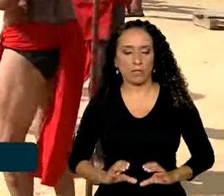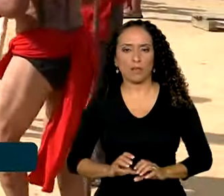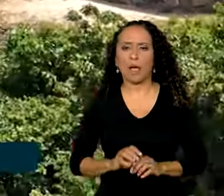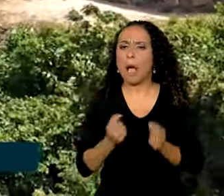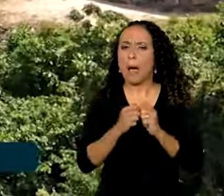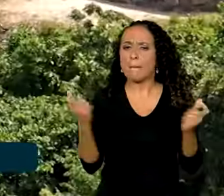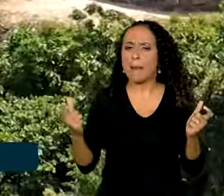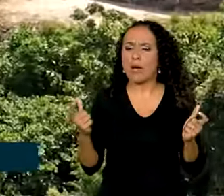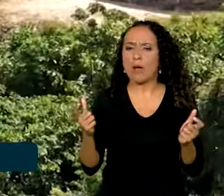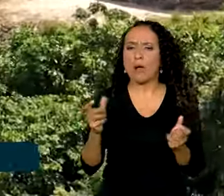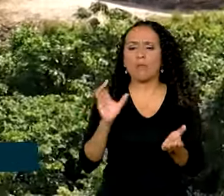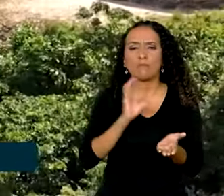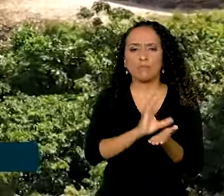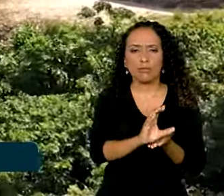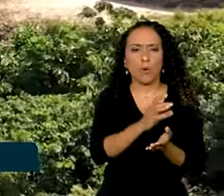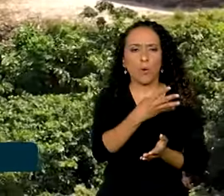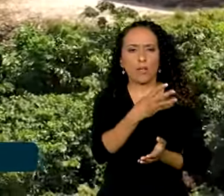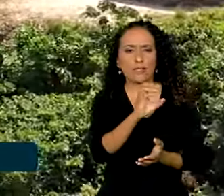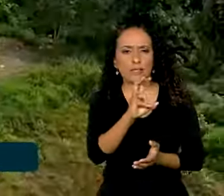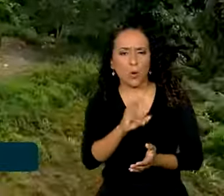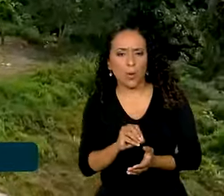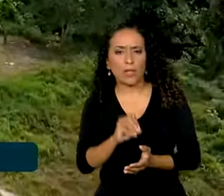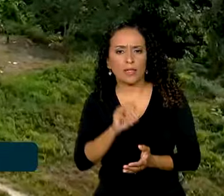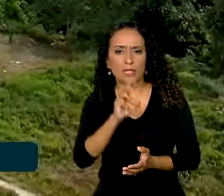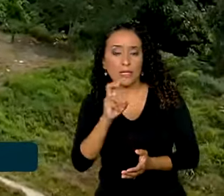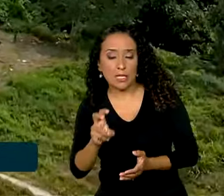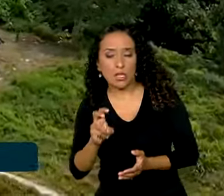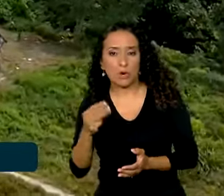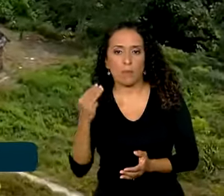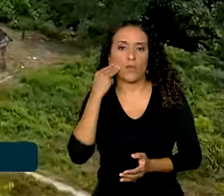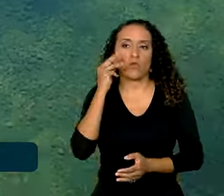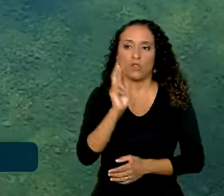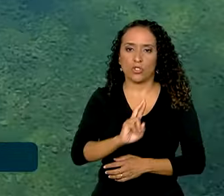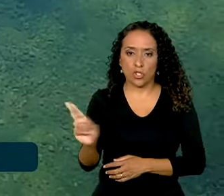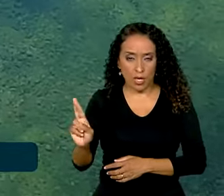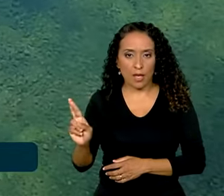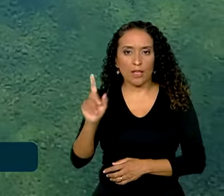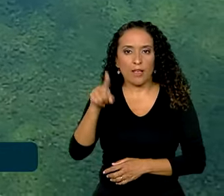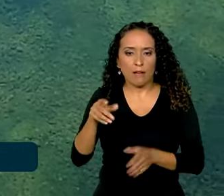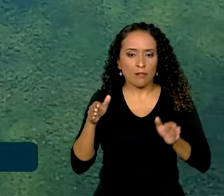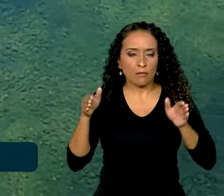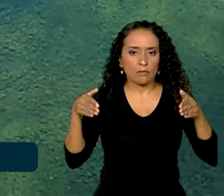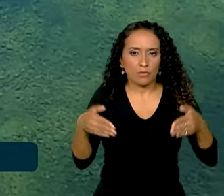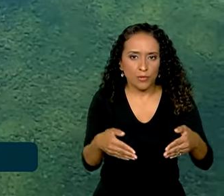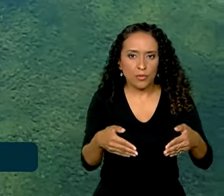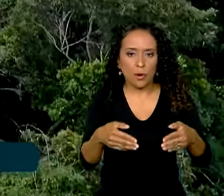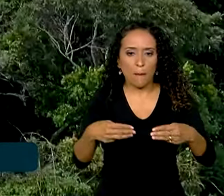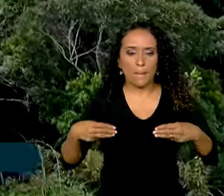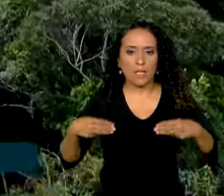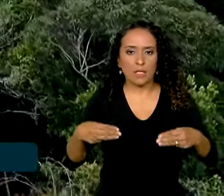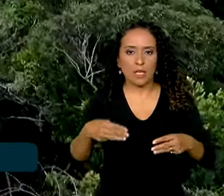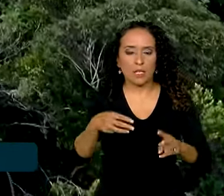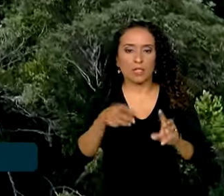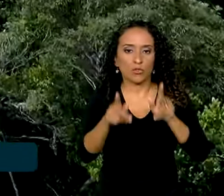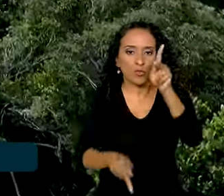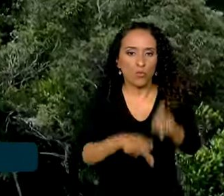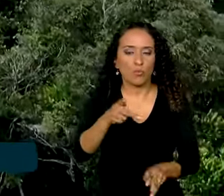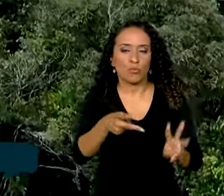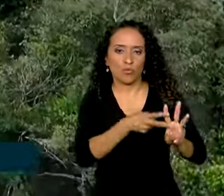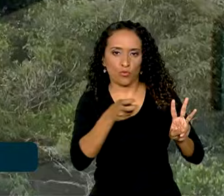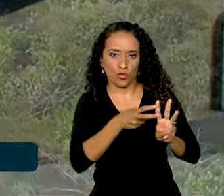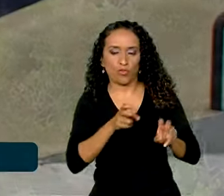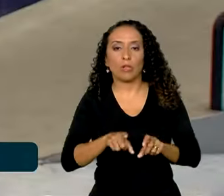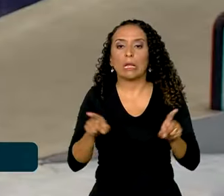maior parte do crédito, 455 milhões de reais, será destinada ao Ministério dos Povos Indígenas.